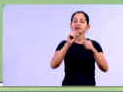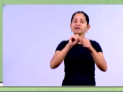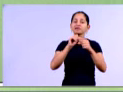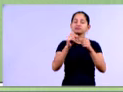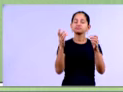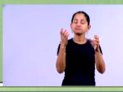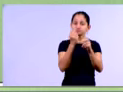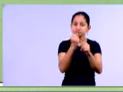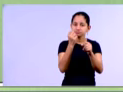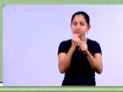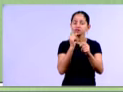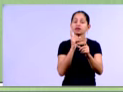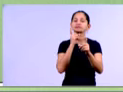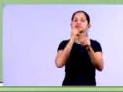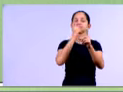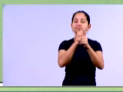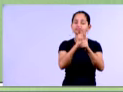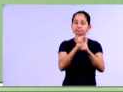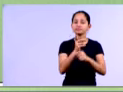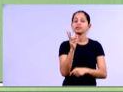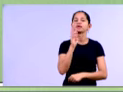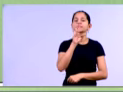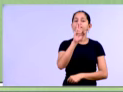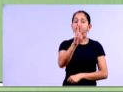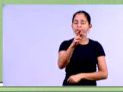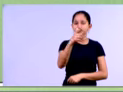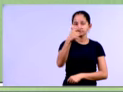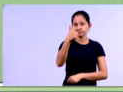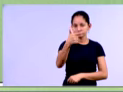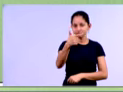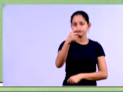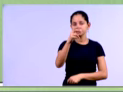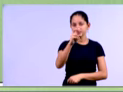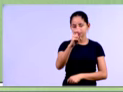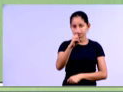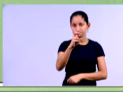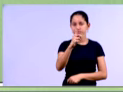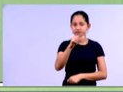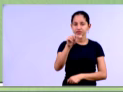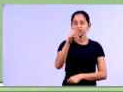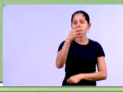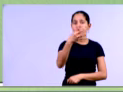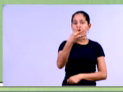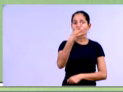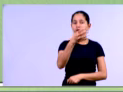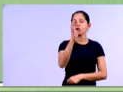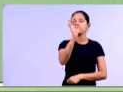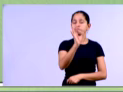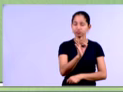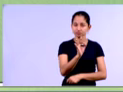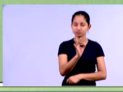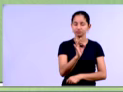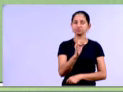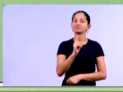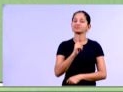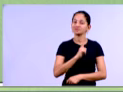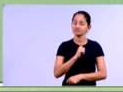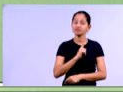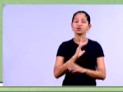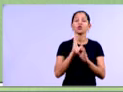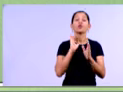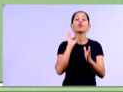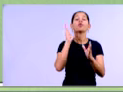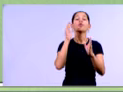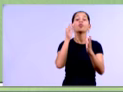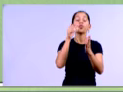pelo total do ativo, então nós vamos encontrar um percentual de 25,44. Vejam que aqui embaixo o percentual tem que fechar, né, gente?